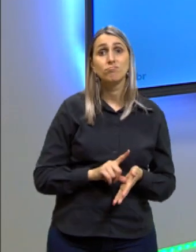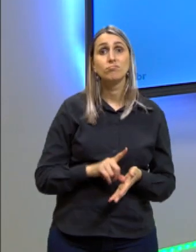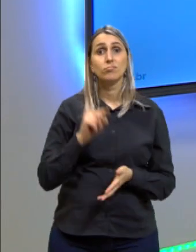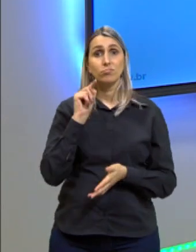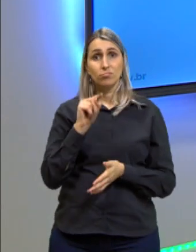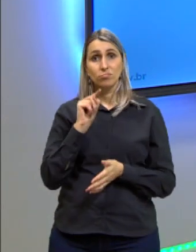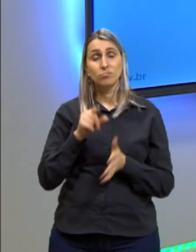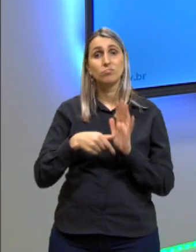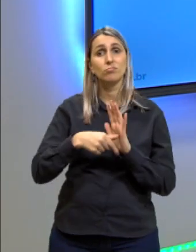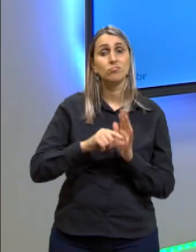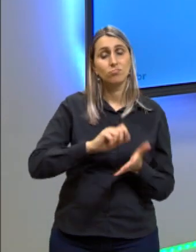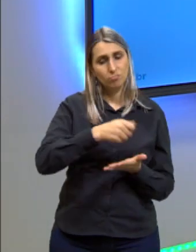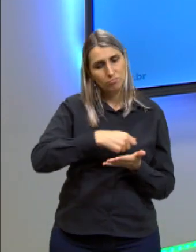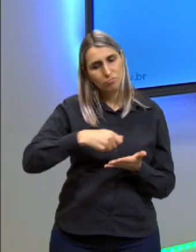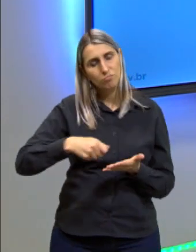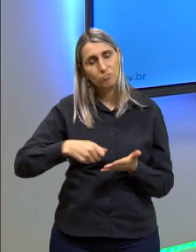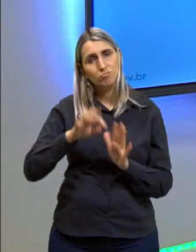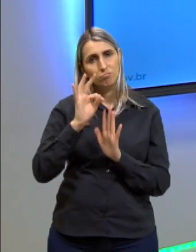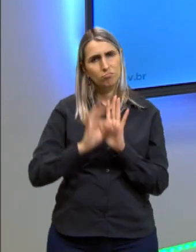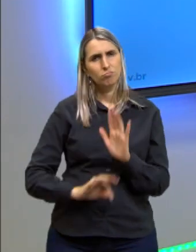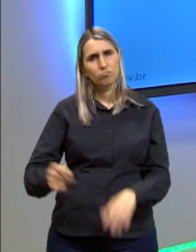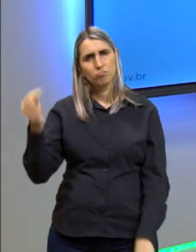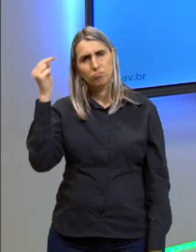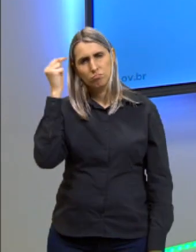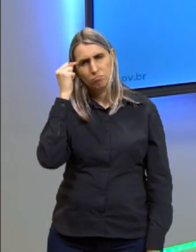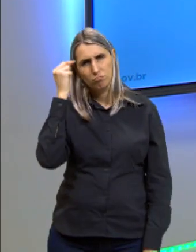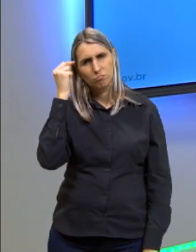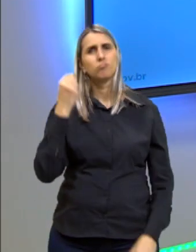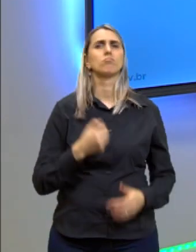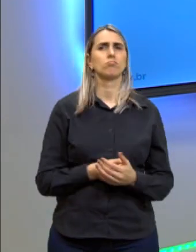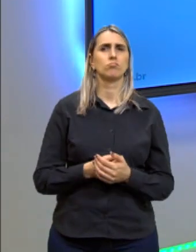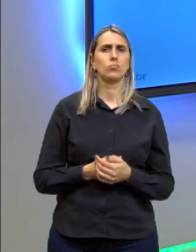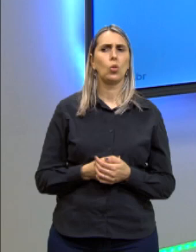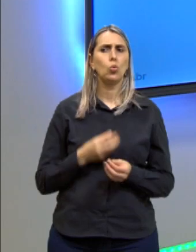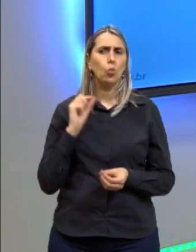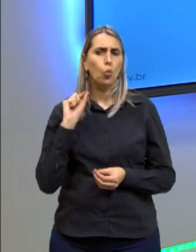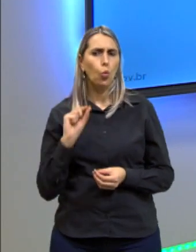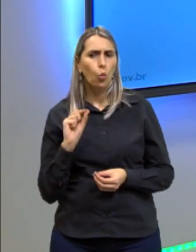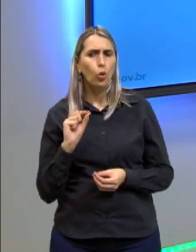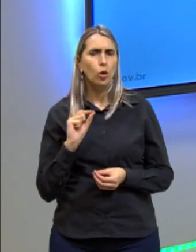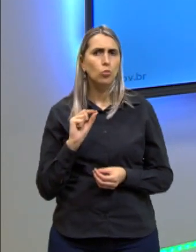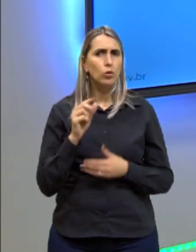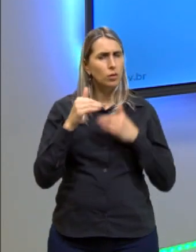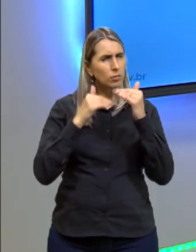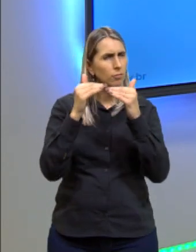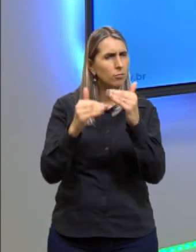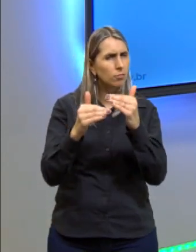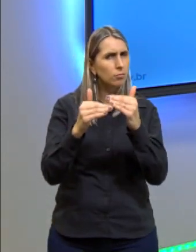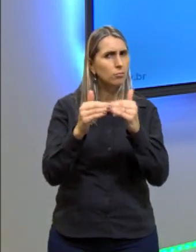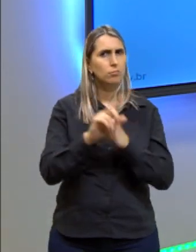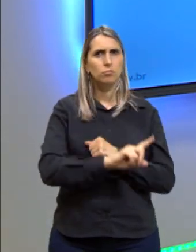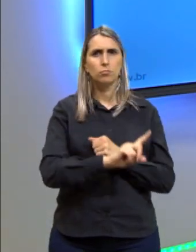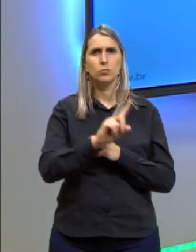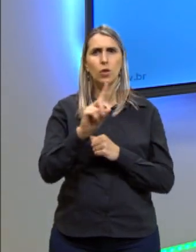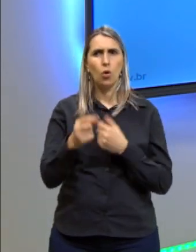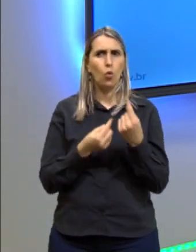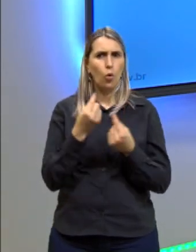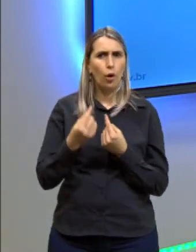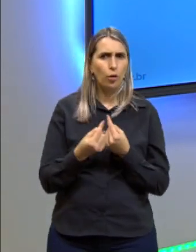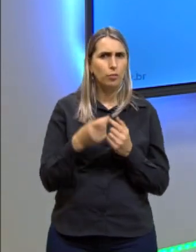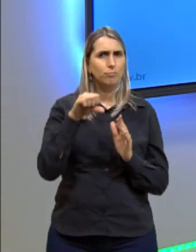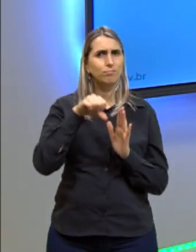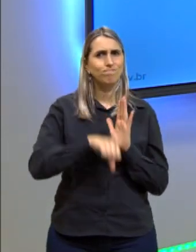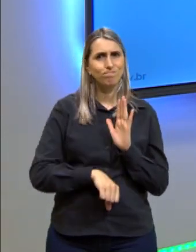tu, antes de escrever o teu texto, tu pensou no que tu iria desenvolver e não em algo que iria te